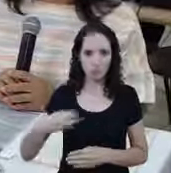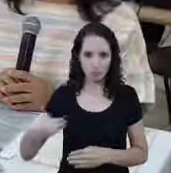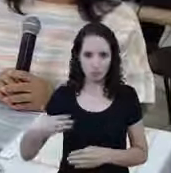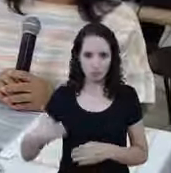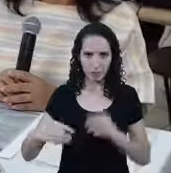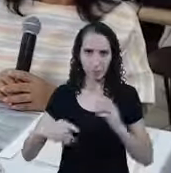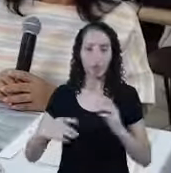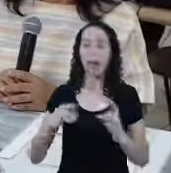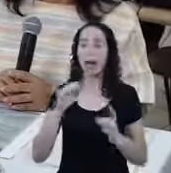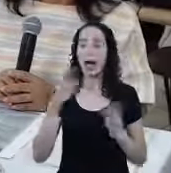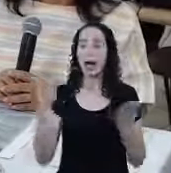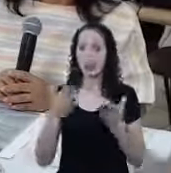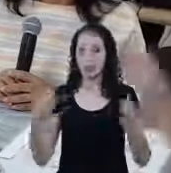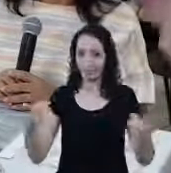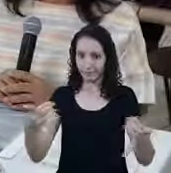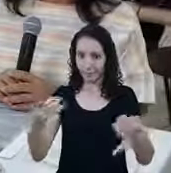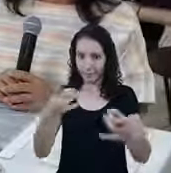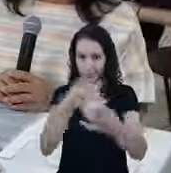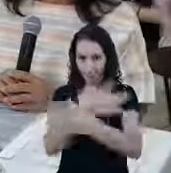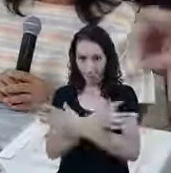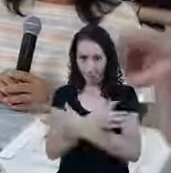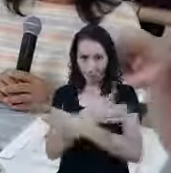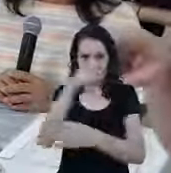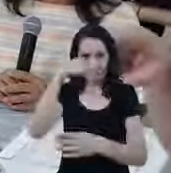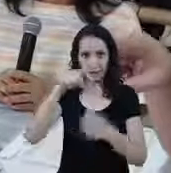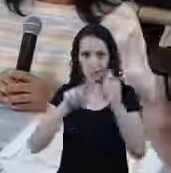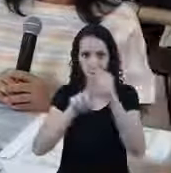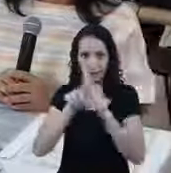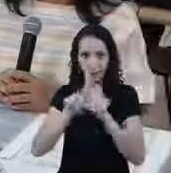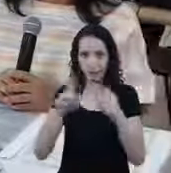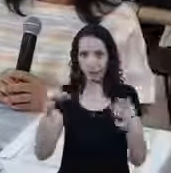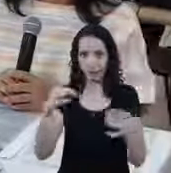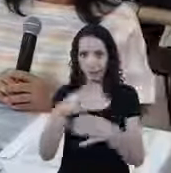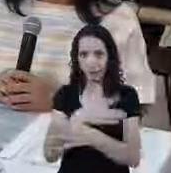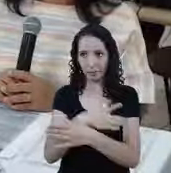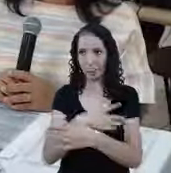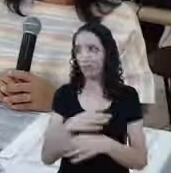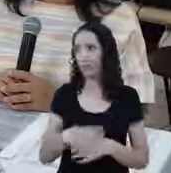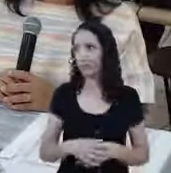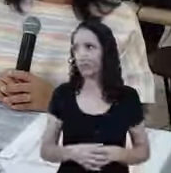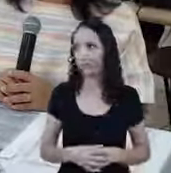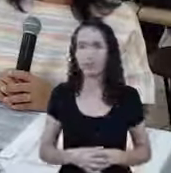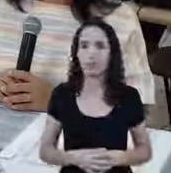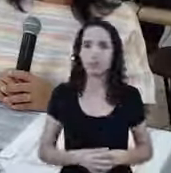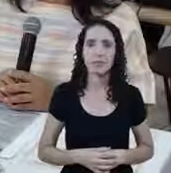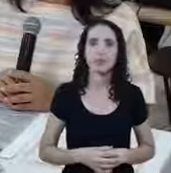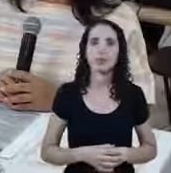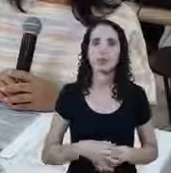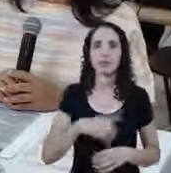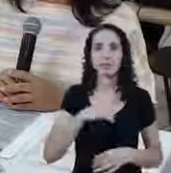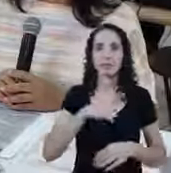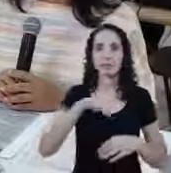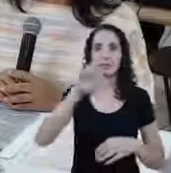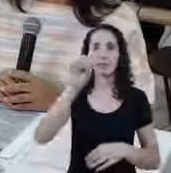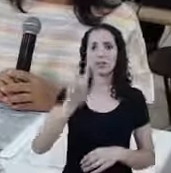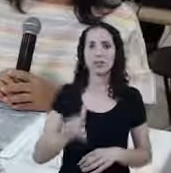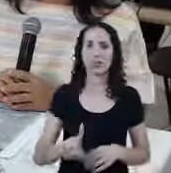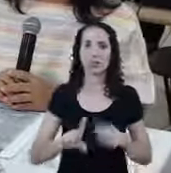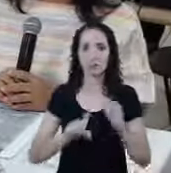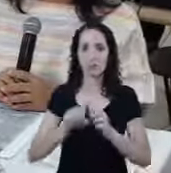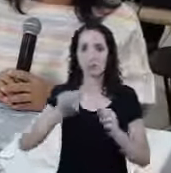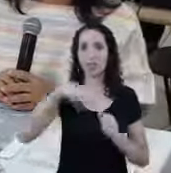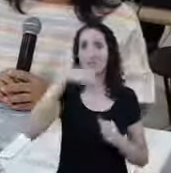benefício dela Do auxílio maternidade Esse mês Fernando, dá uma olhada Ela vai passar Ela vai passar A ter direito A partir do mês que vem